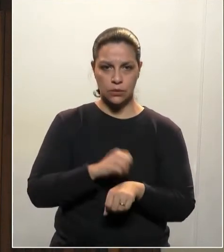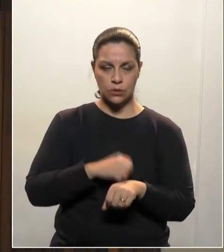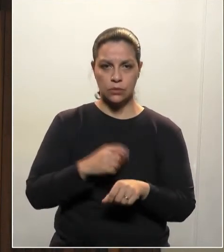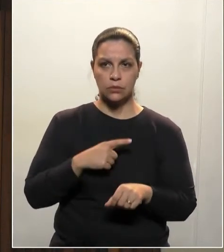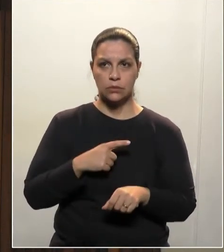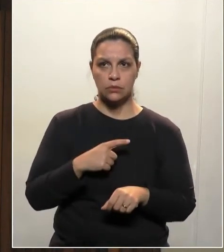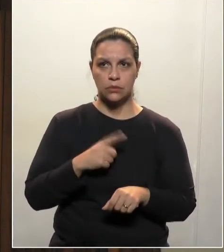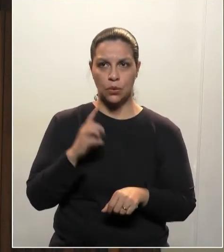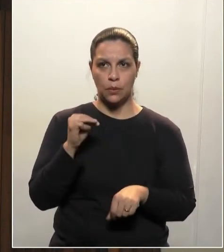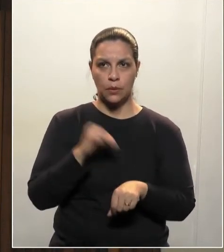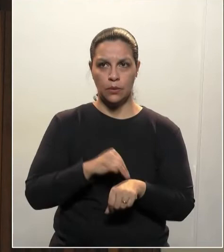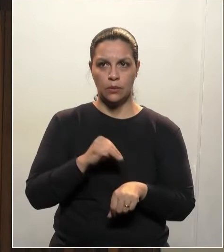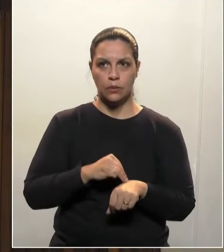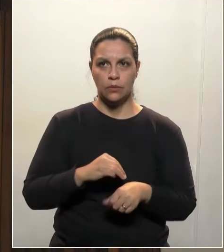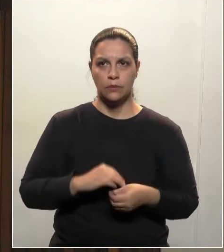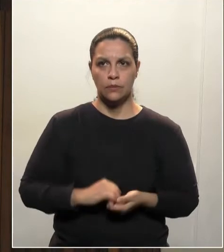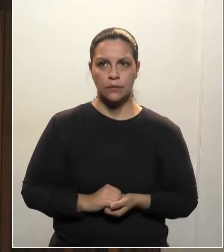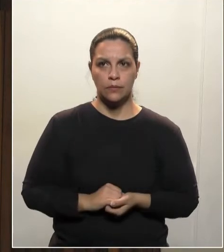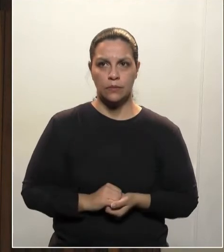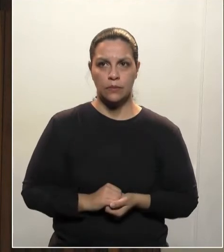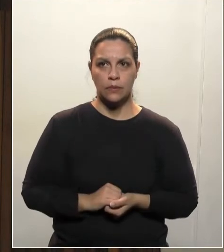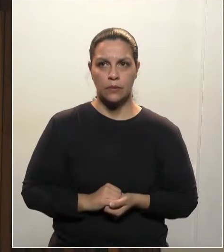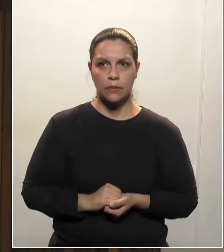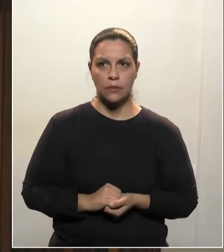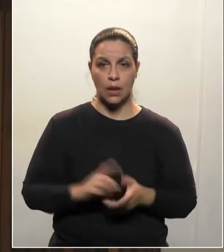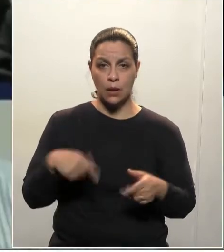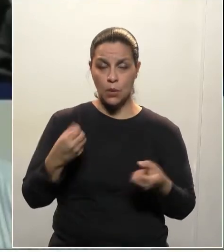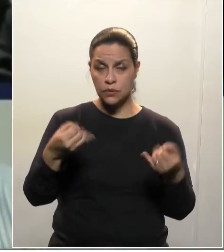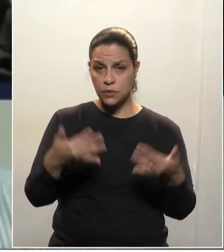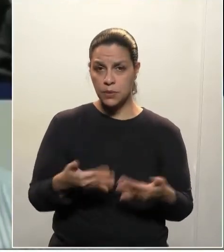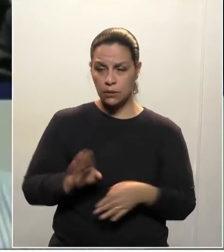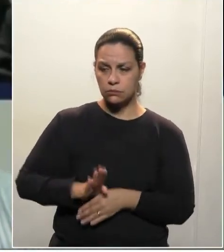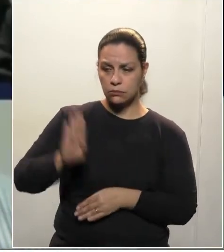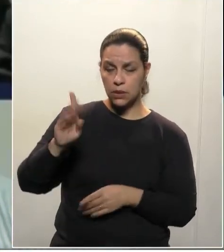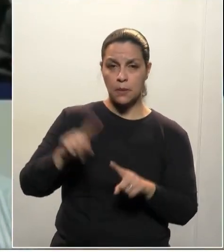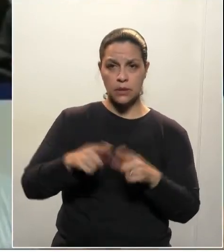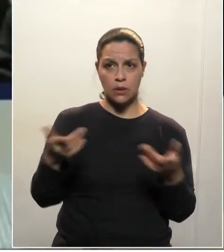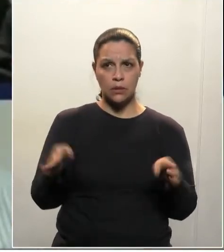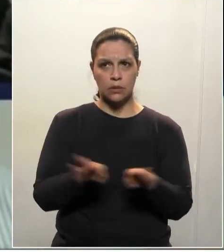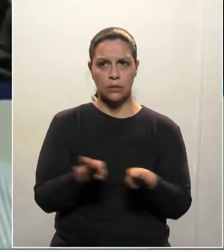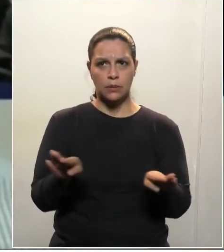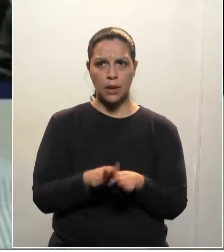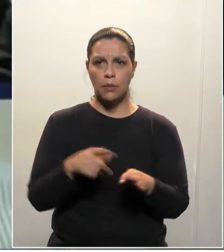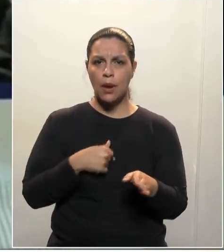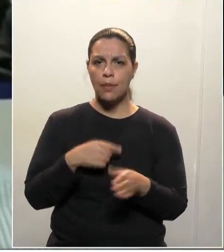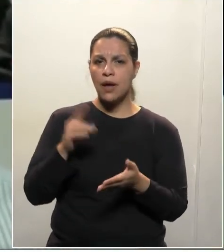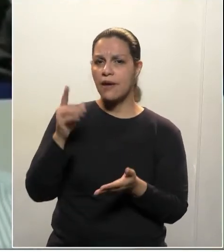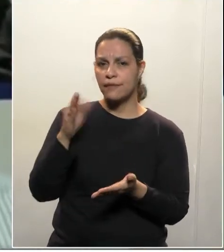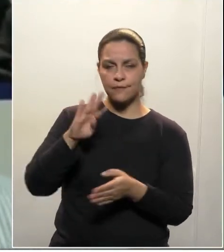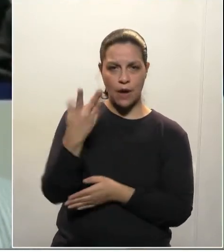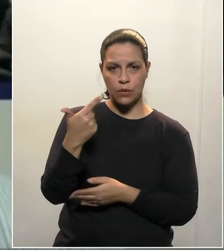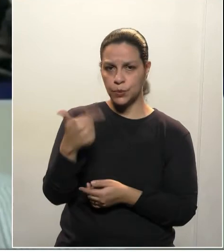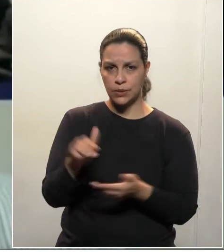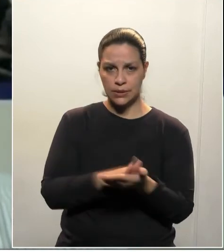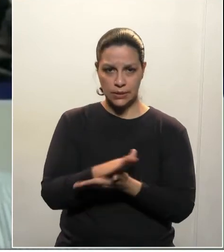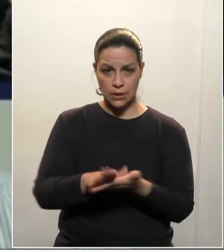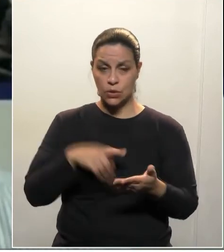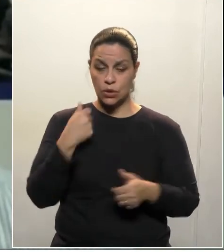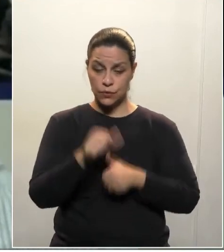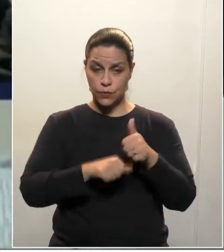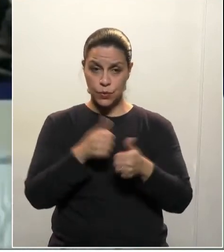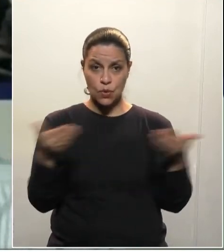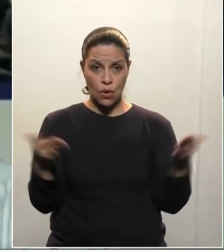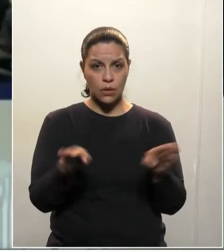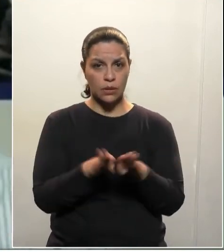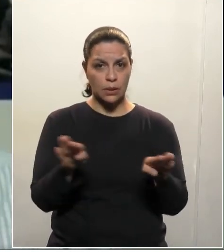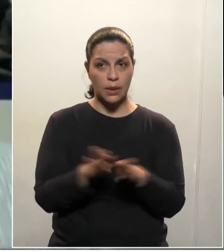Um minuto para concluir, presidente. Eu vou explicar oportunamente nos encaminhamentos, mas para que não hajam meias verdades. Nós estamos alterando